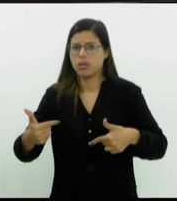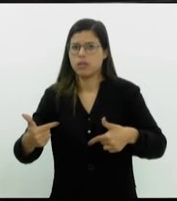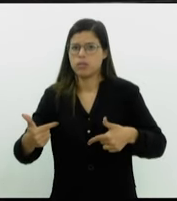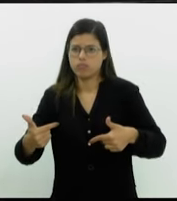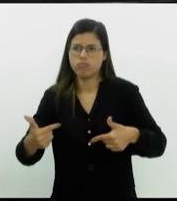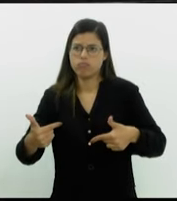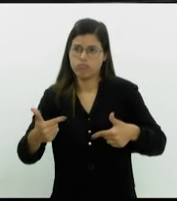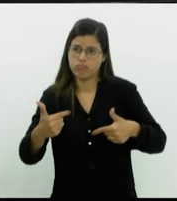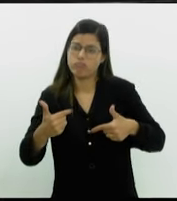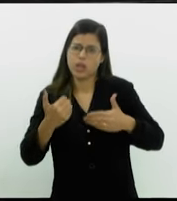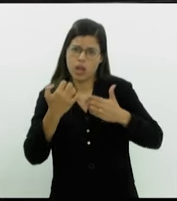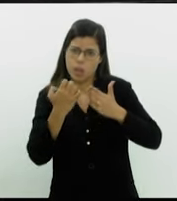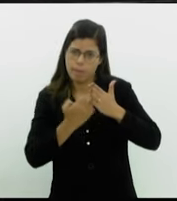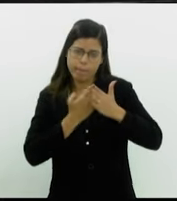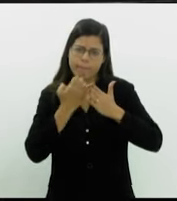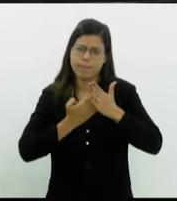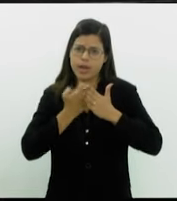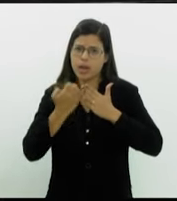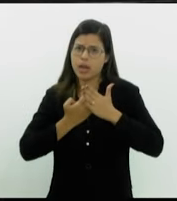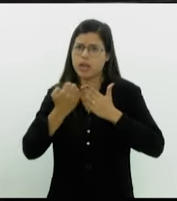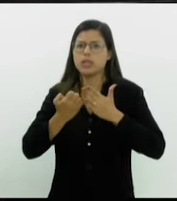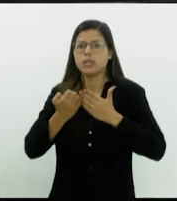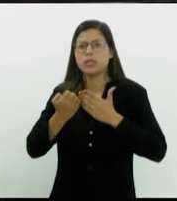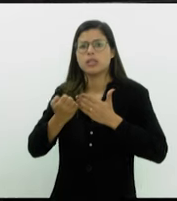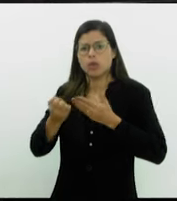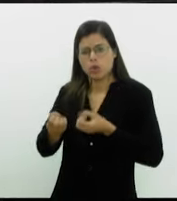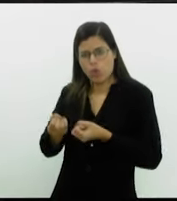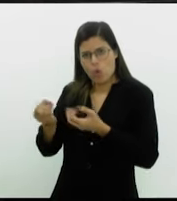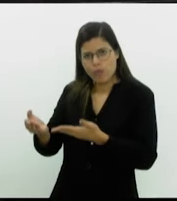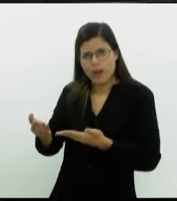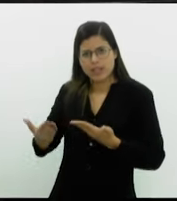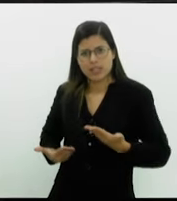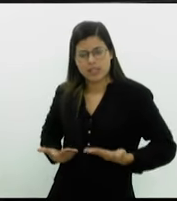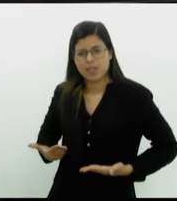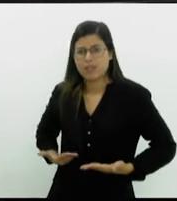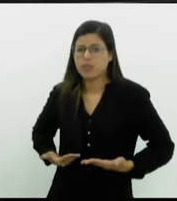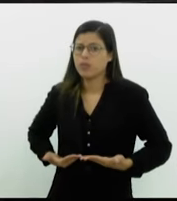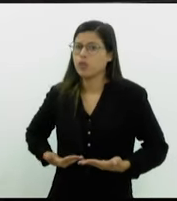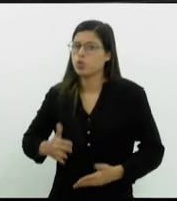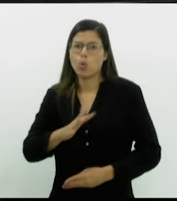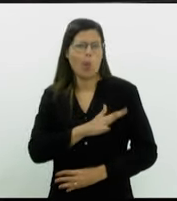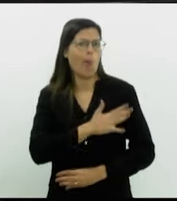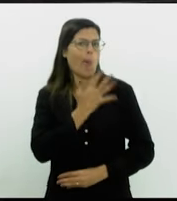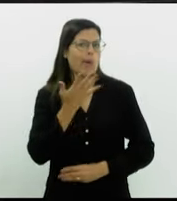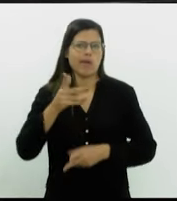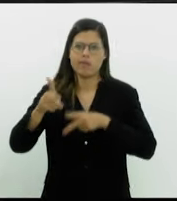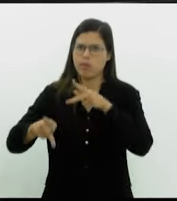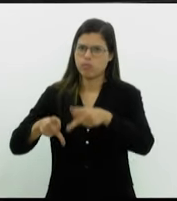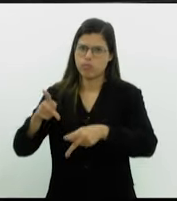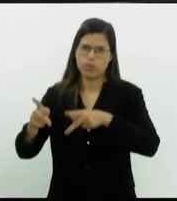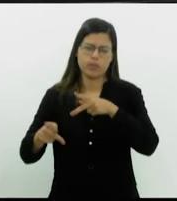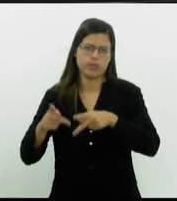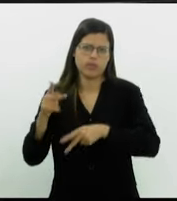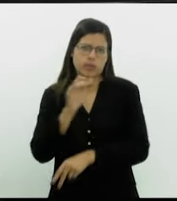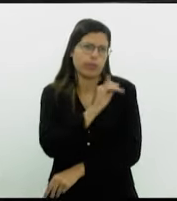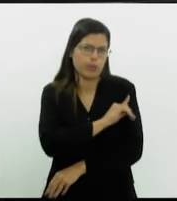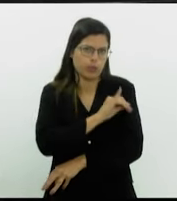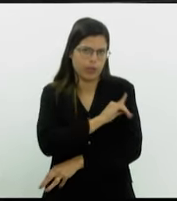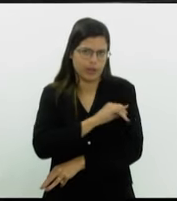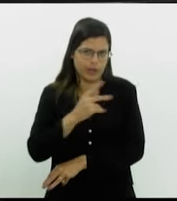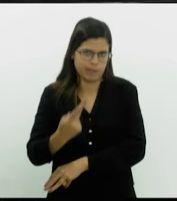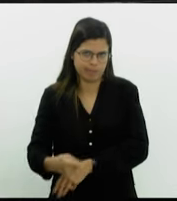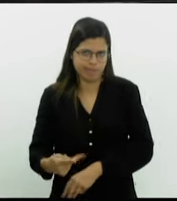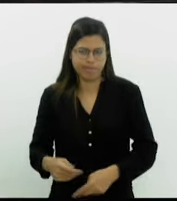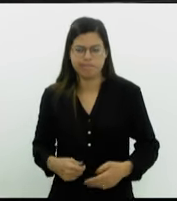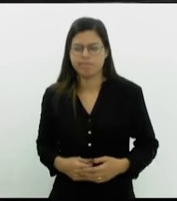de prestação de serviço horrorosa à população da nossa região metropolitana.